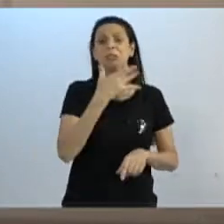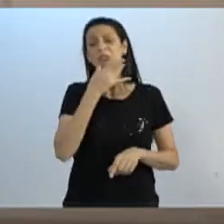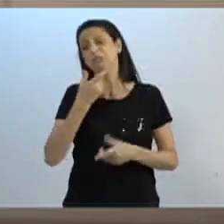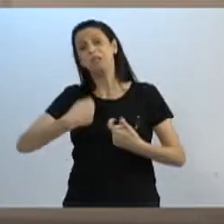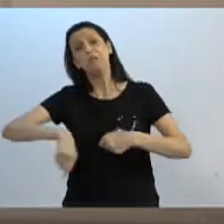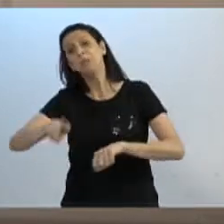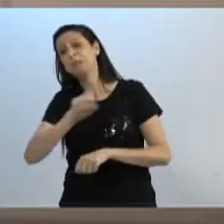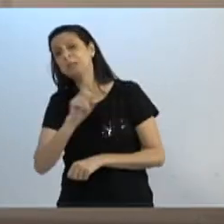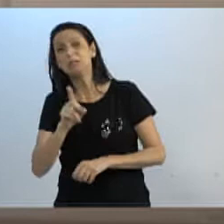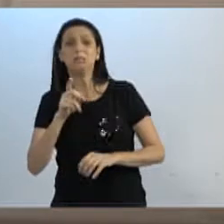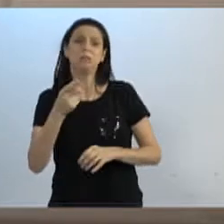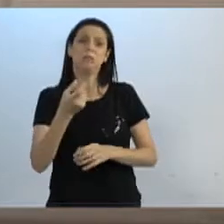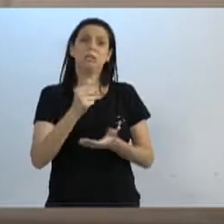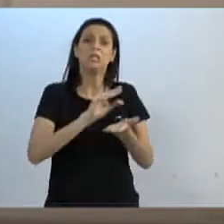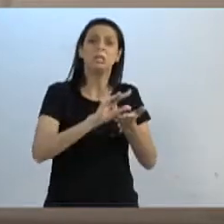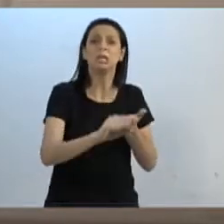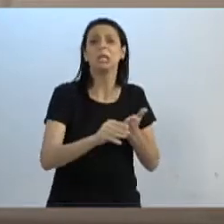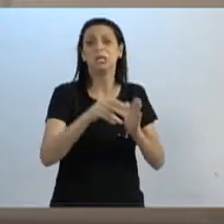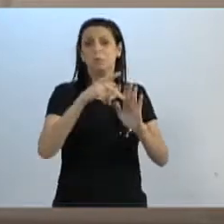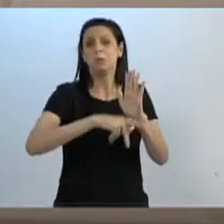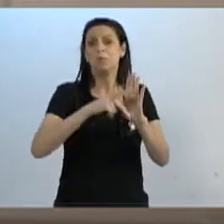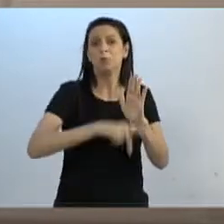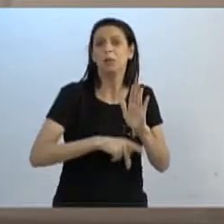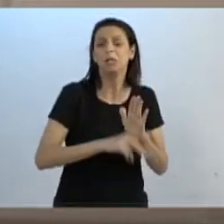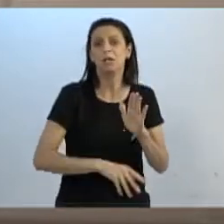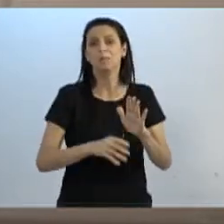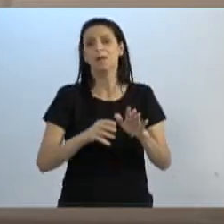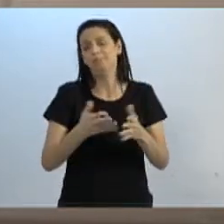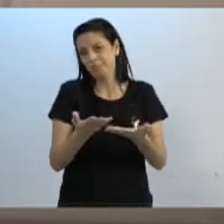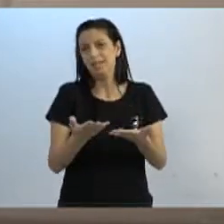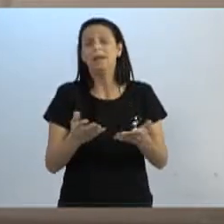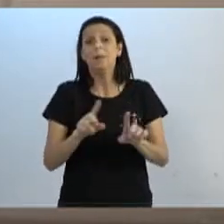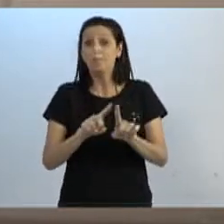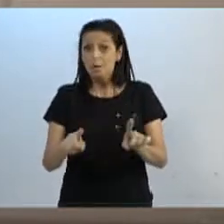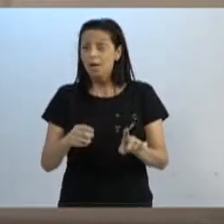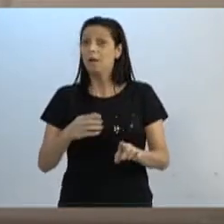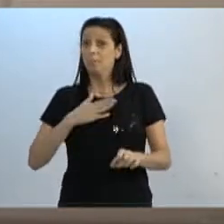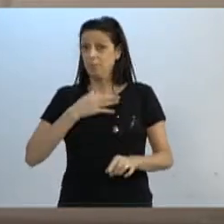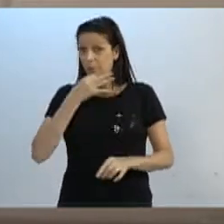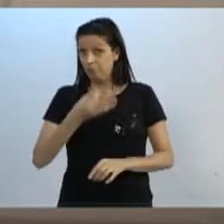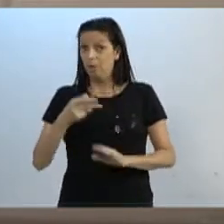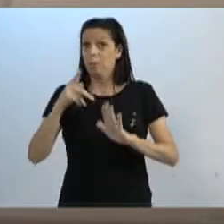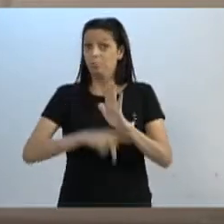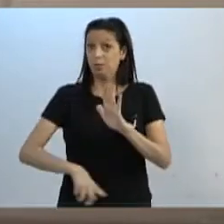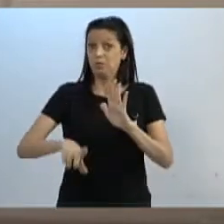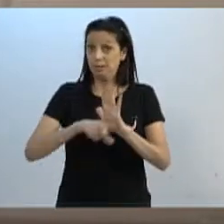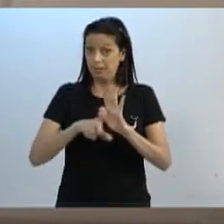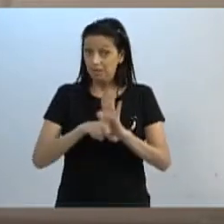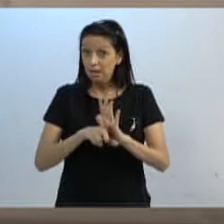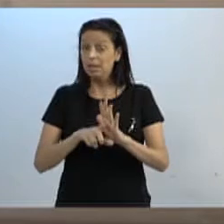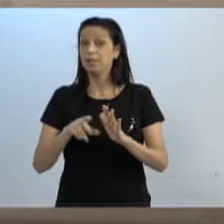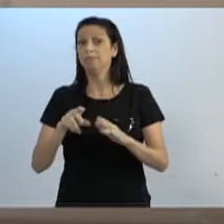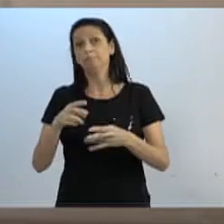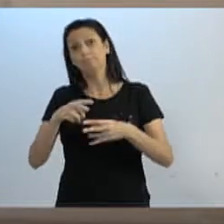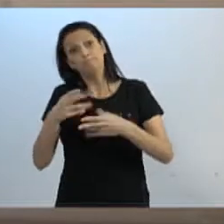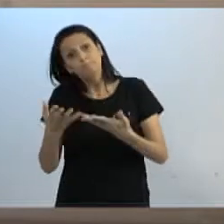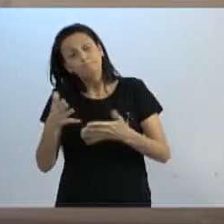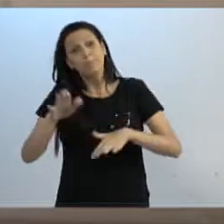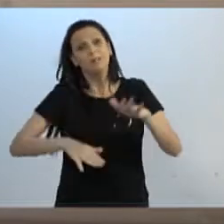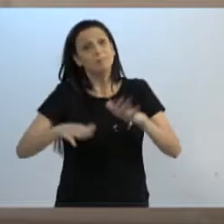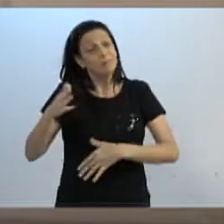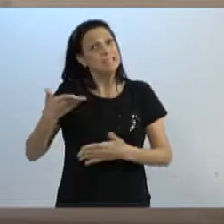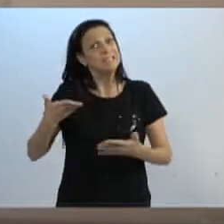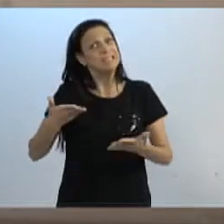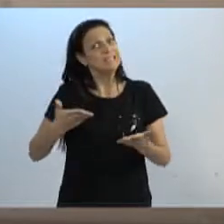e simplesmente cortar esse recurso. E é importante até, talvez, projeto de lei, por questões constitucionais, nós tenhamos dificuldade de